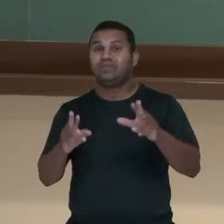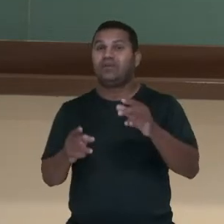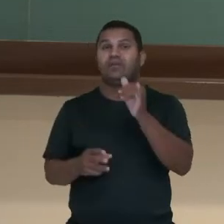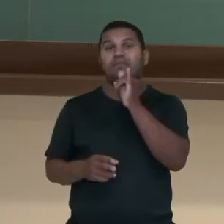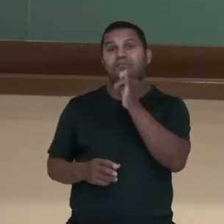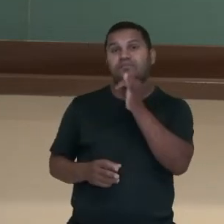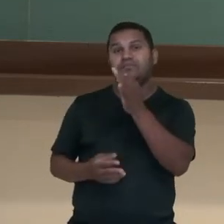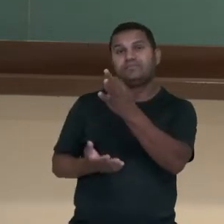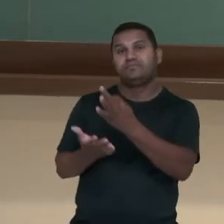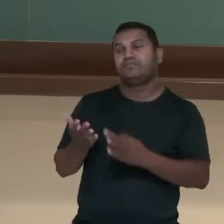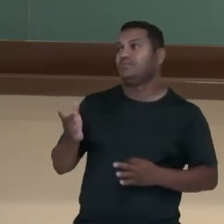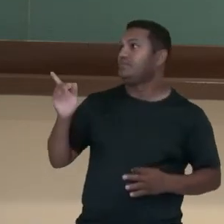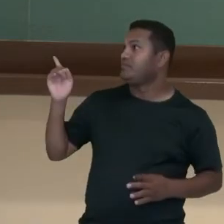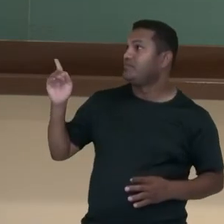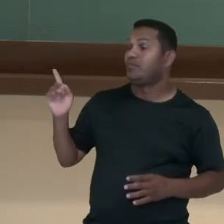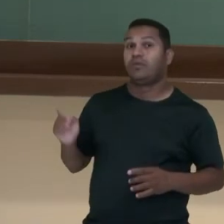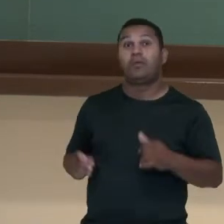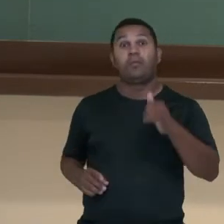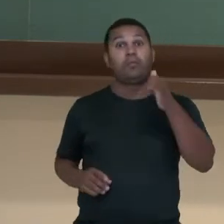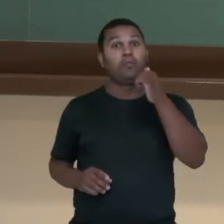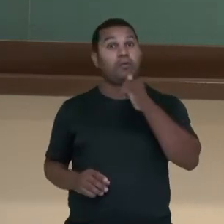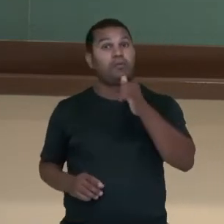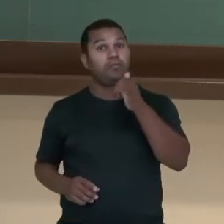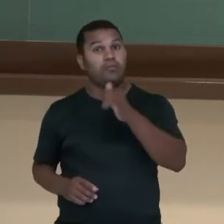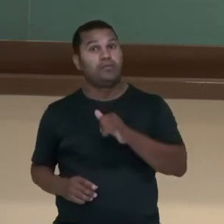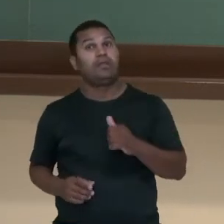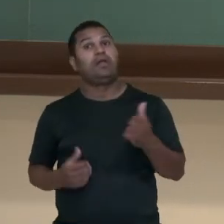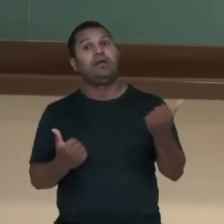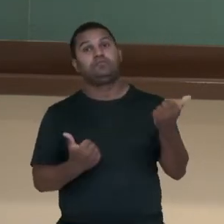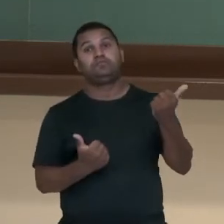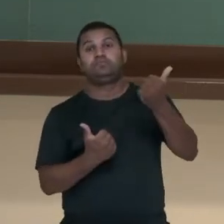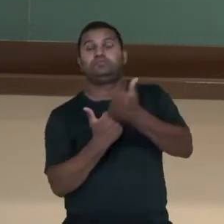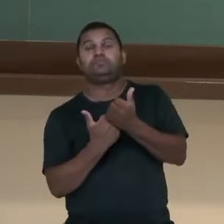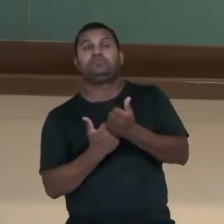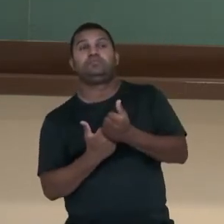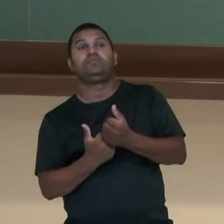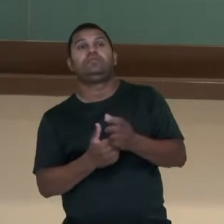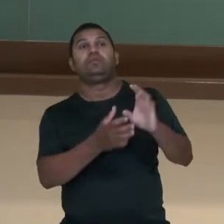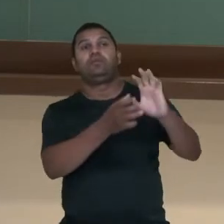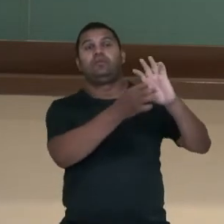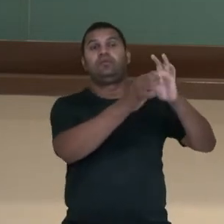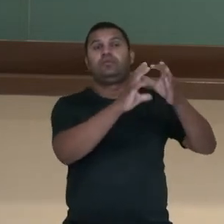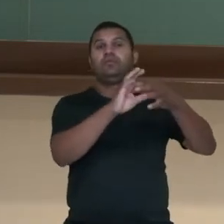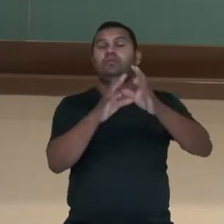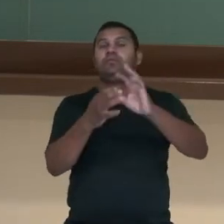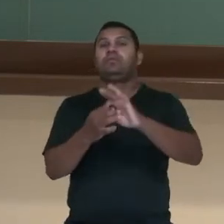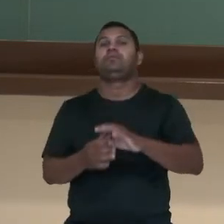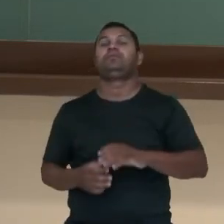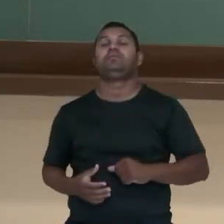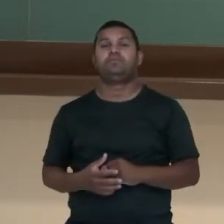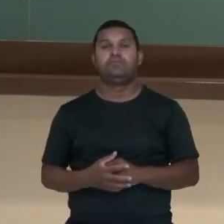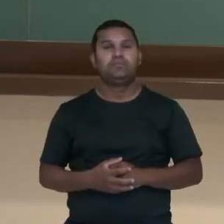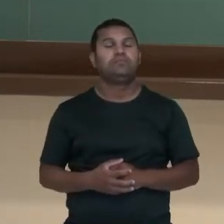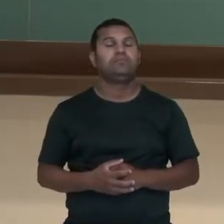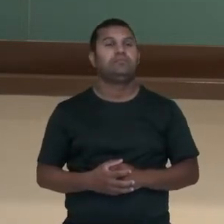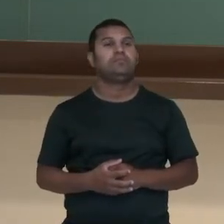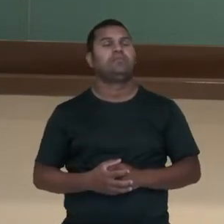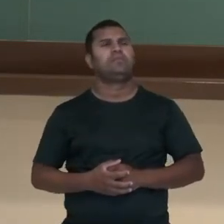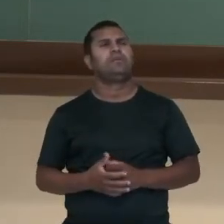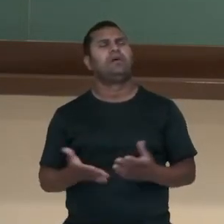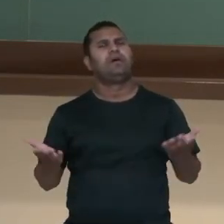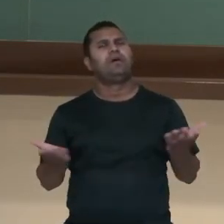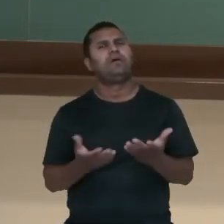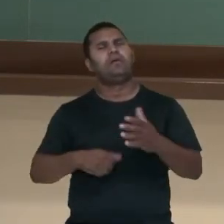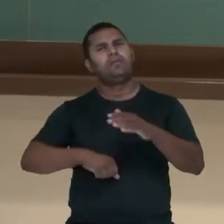gigantesco evento. No Agora é Sua Vez, nós vamos praticar a produção textual através